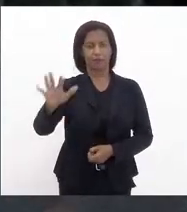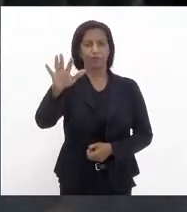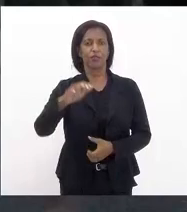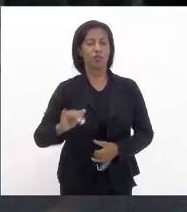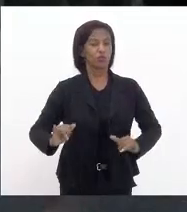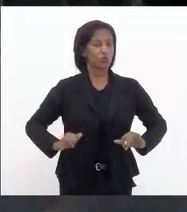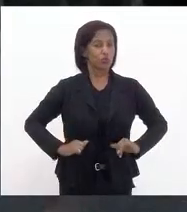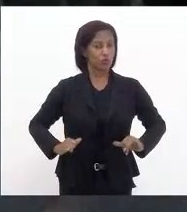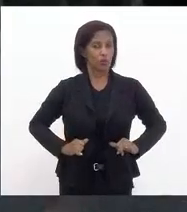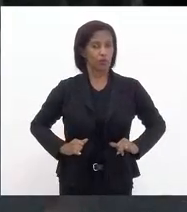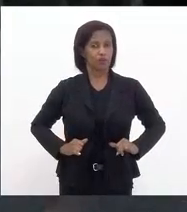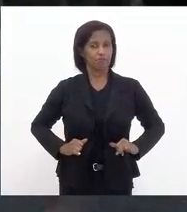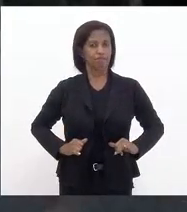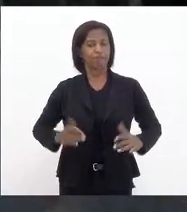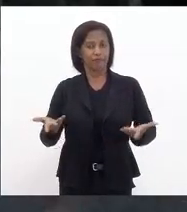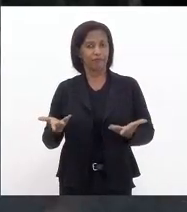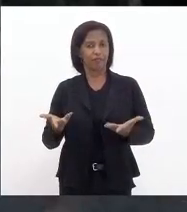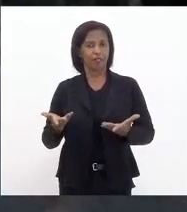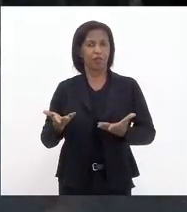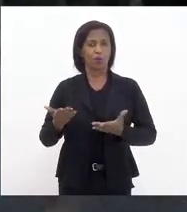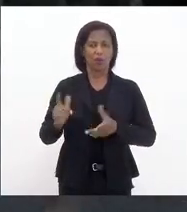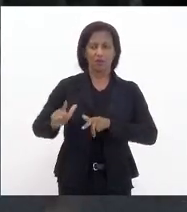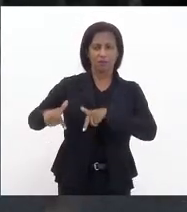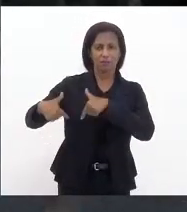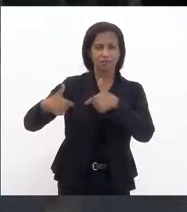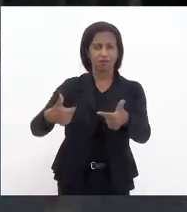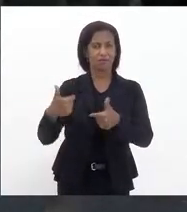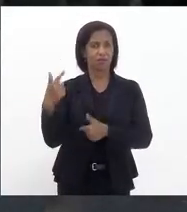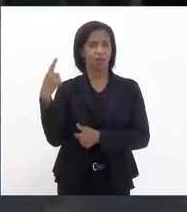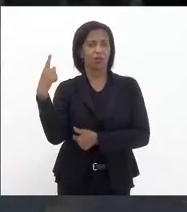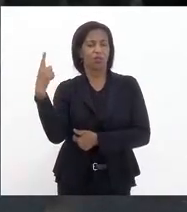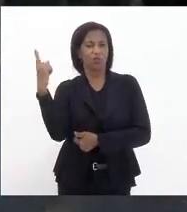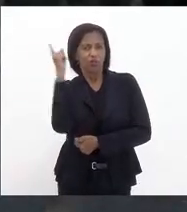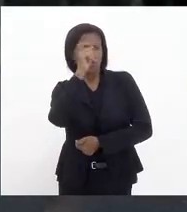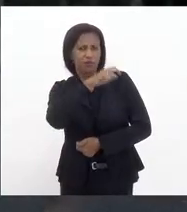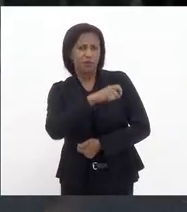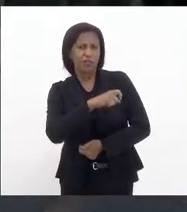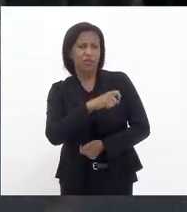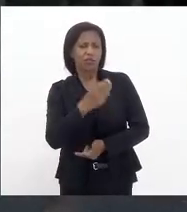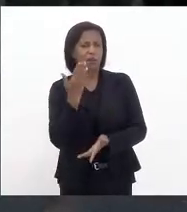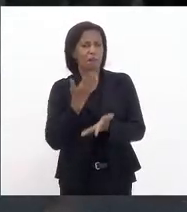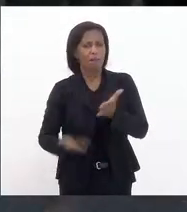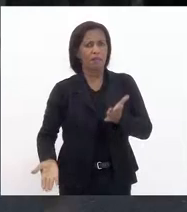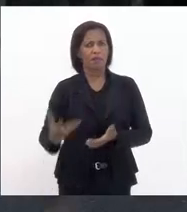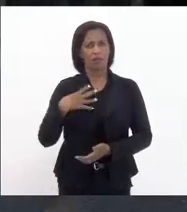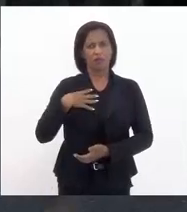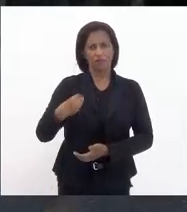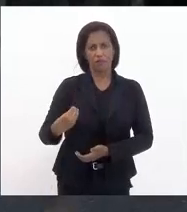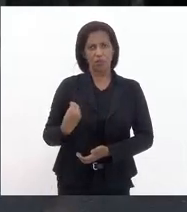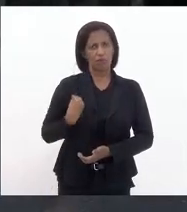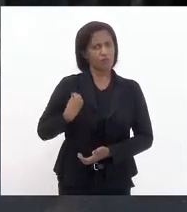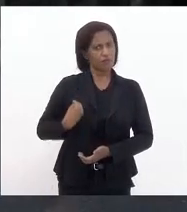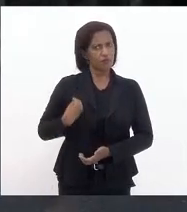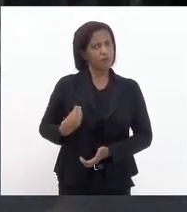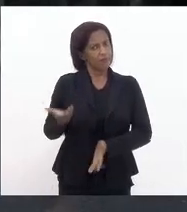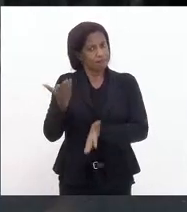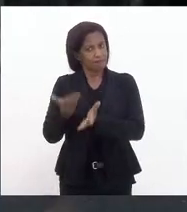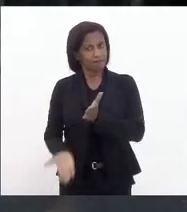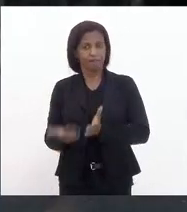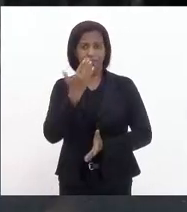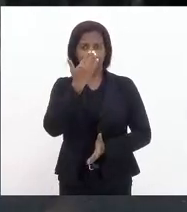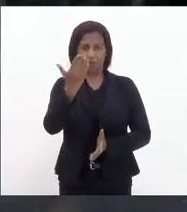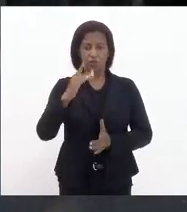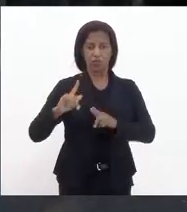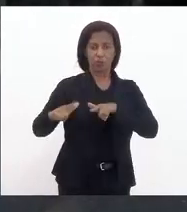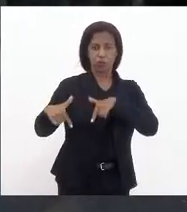sofrem com um processo completamente absurdo de perda precoce dos seus filhos perda diante de